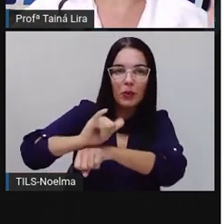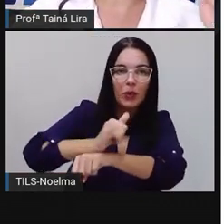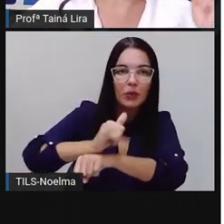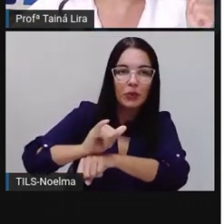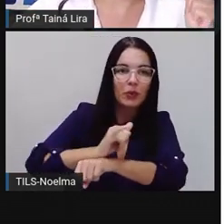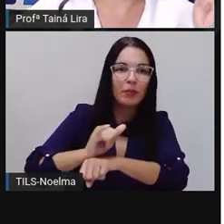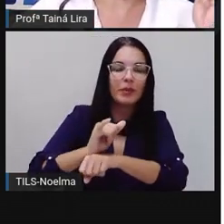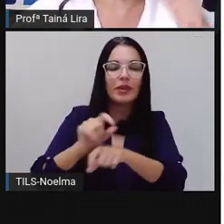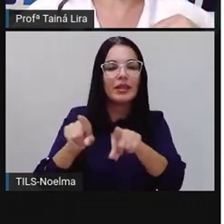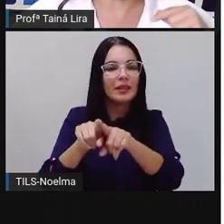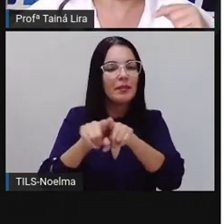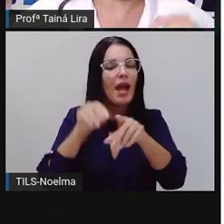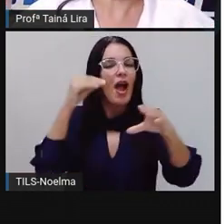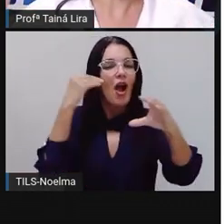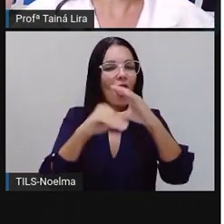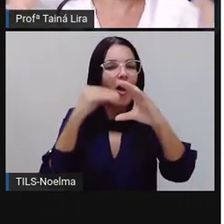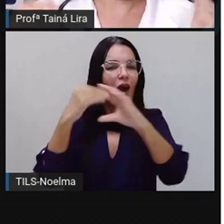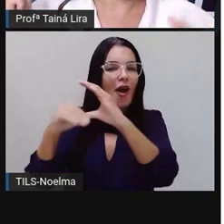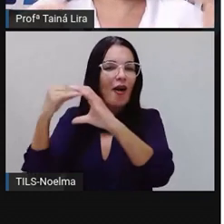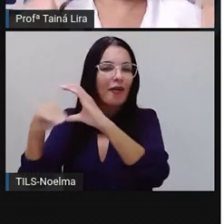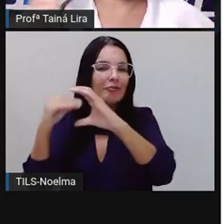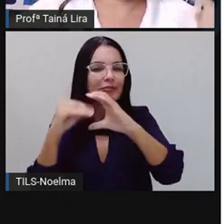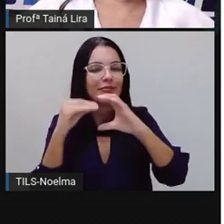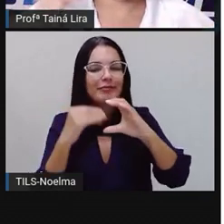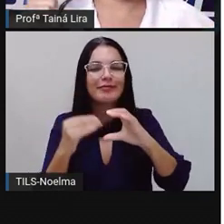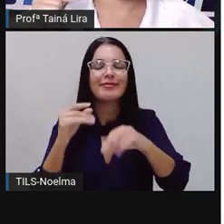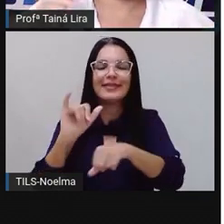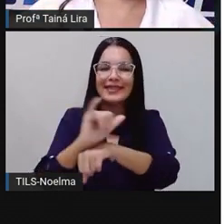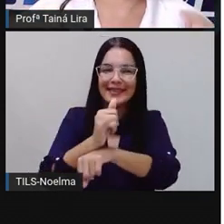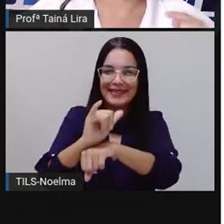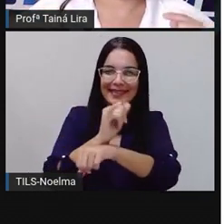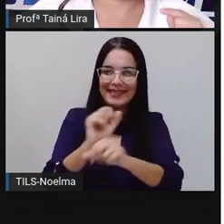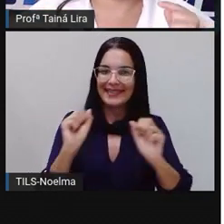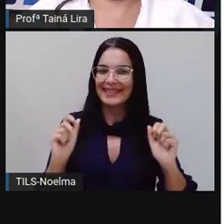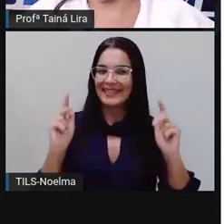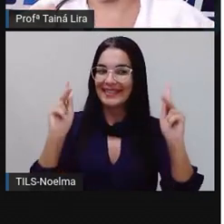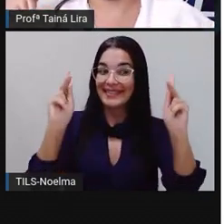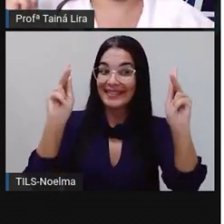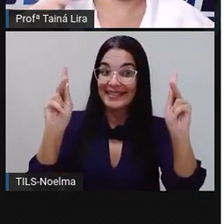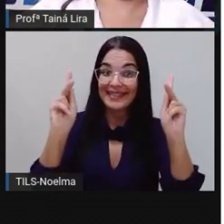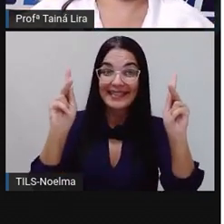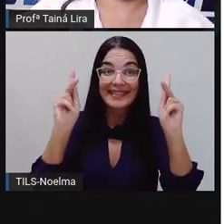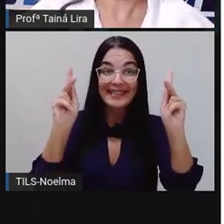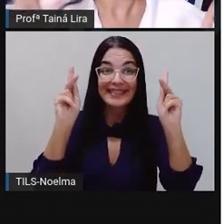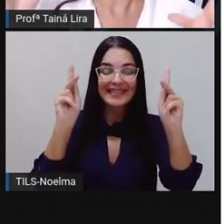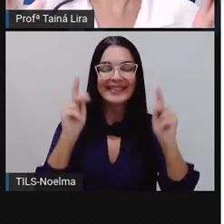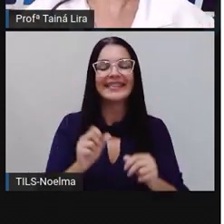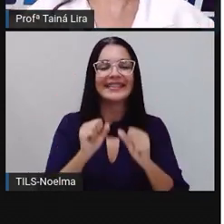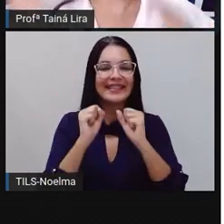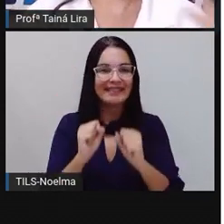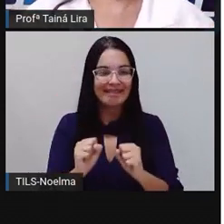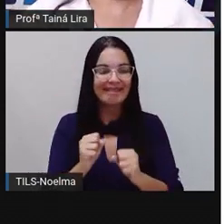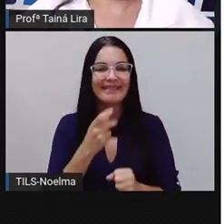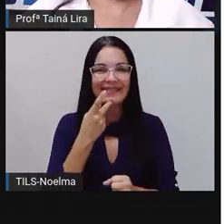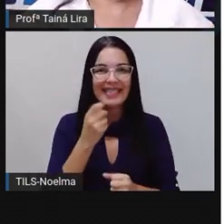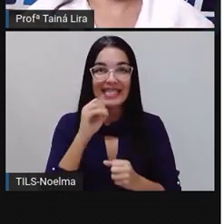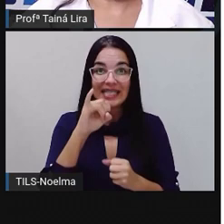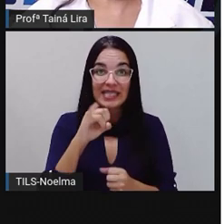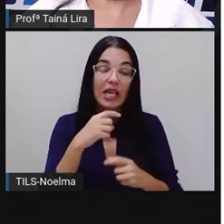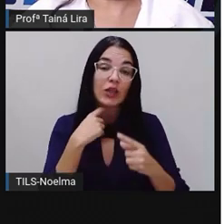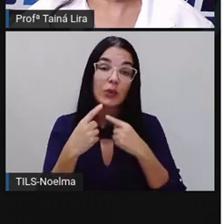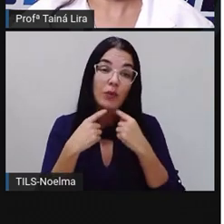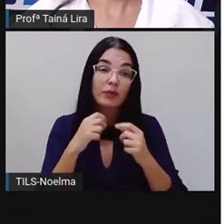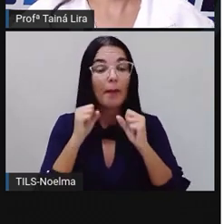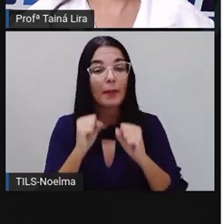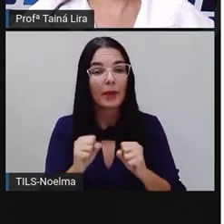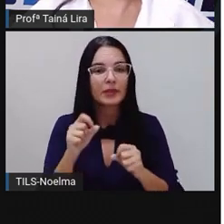então, comenta no YouTube, ó, lá nos comentários, tá? Se fez, o que achou. E já sabem que se ficar alguma